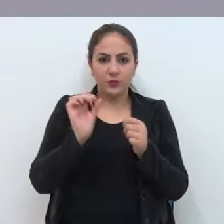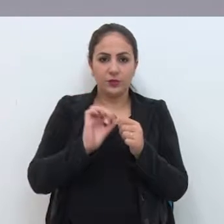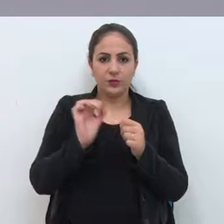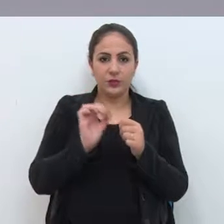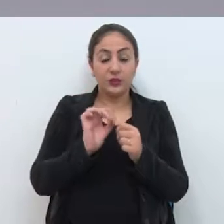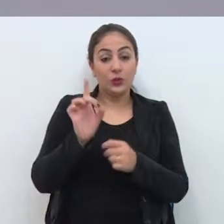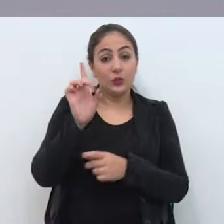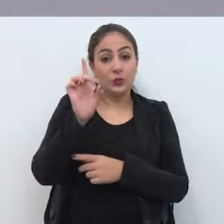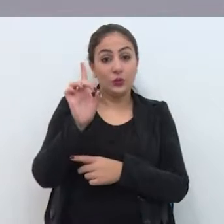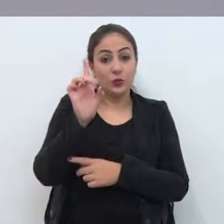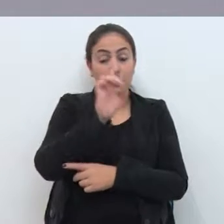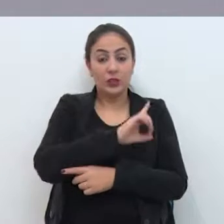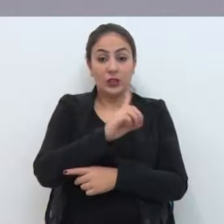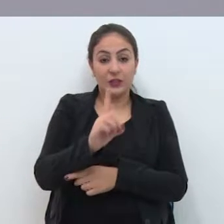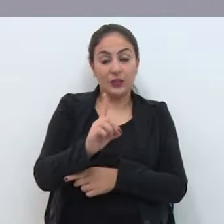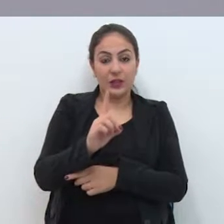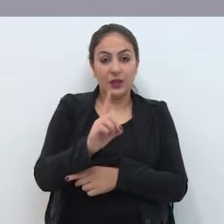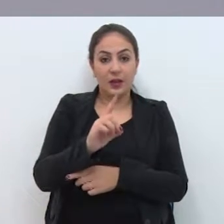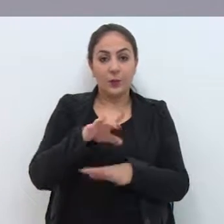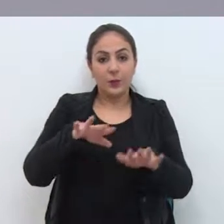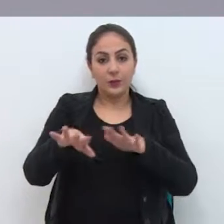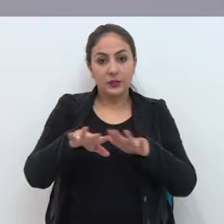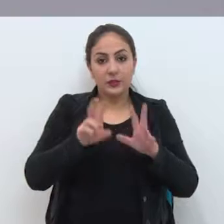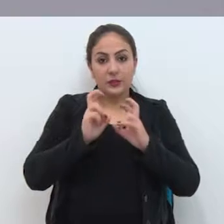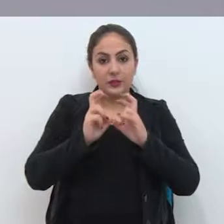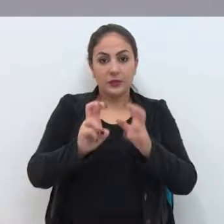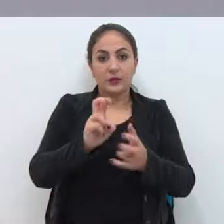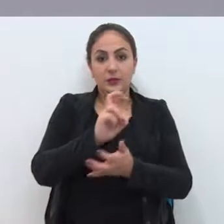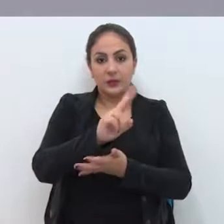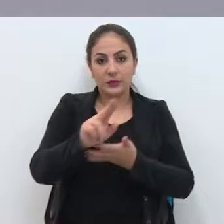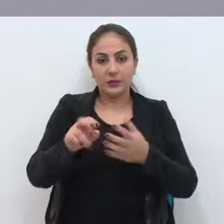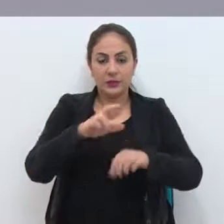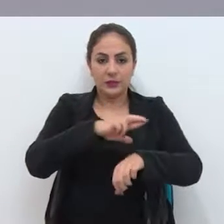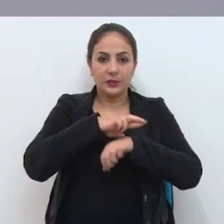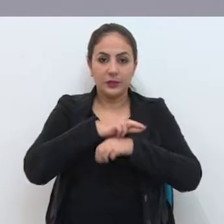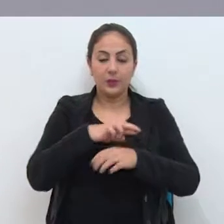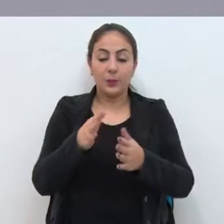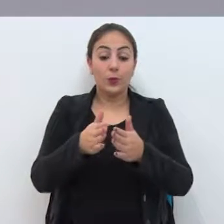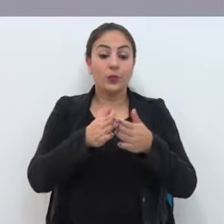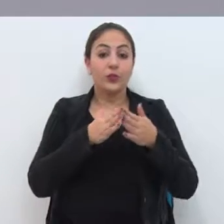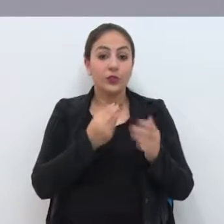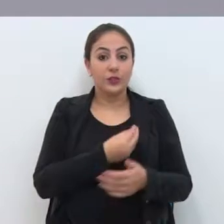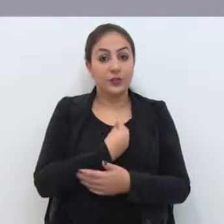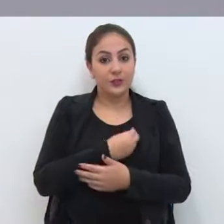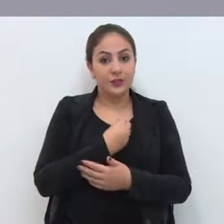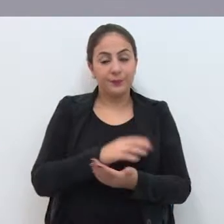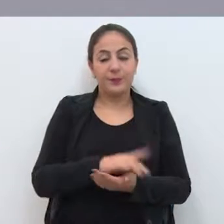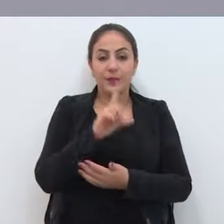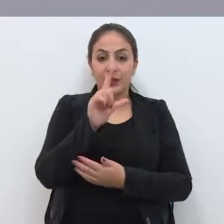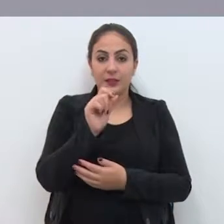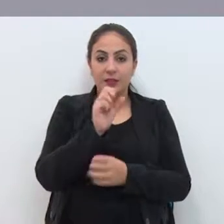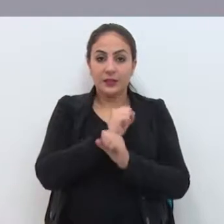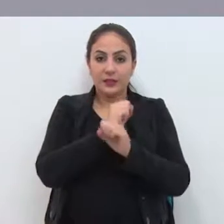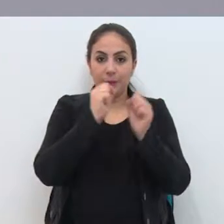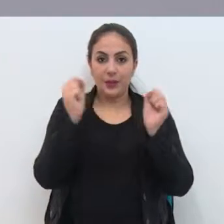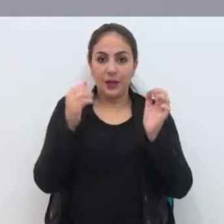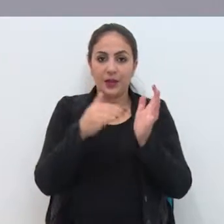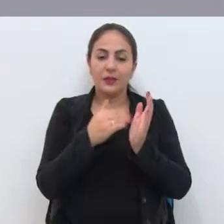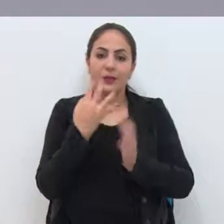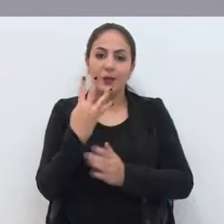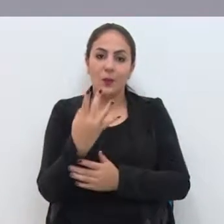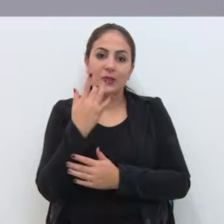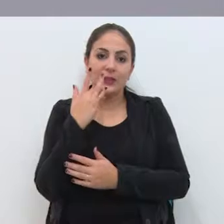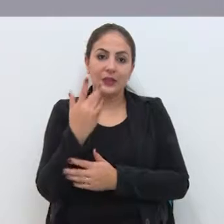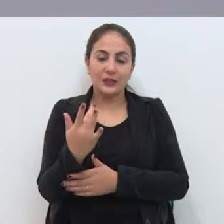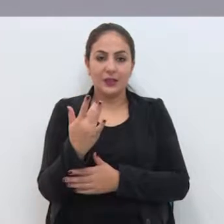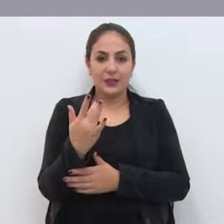realizado o dia D da mobilização pelo trânsito seguro e em defesa da vida. Das 10 horas da manhã às 4